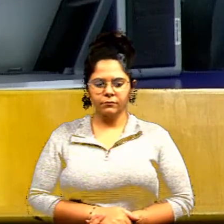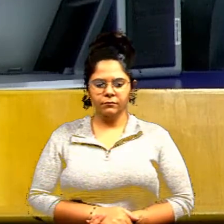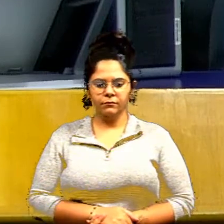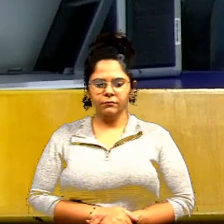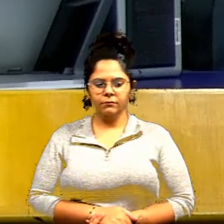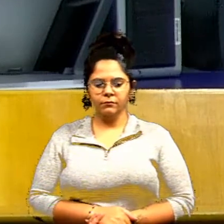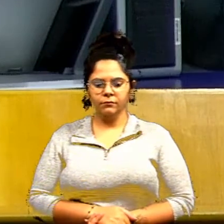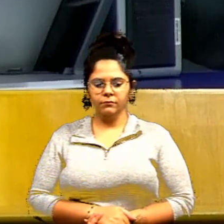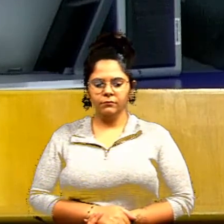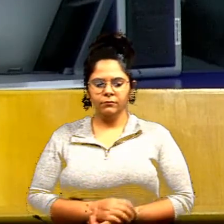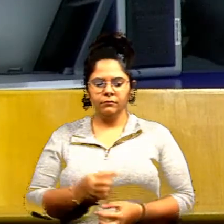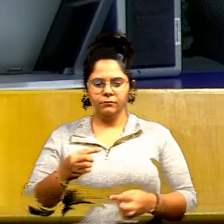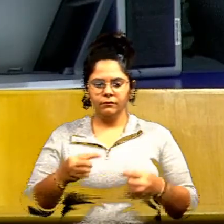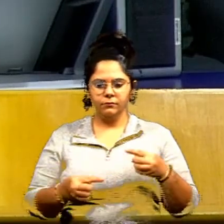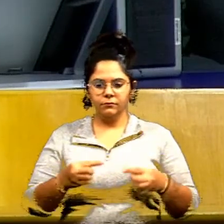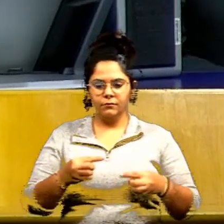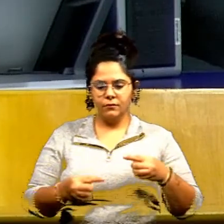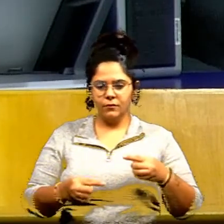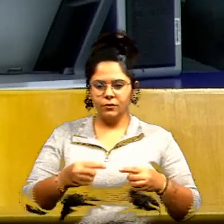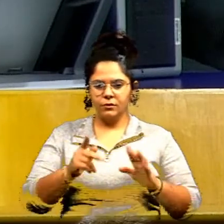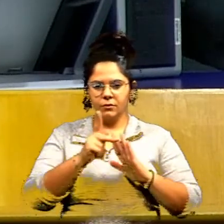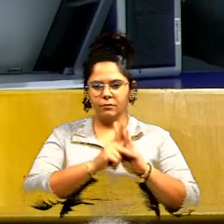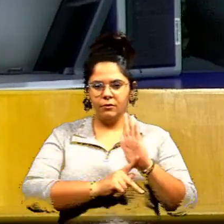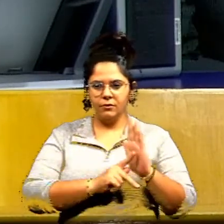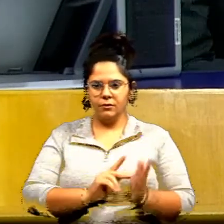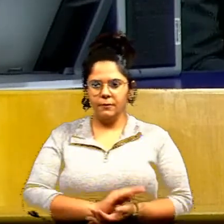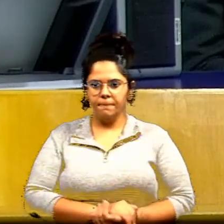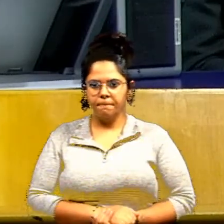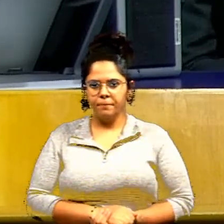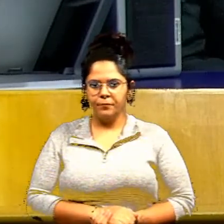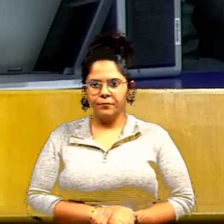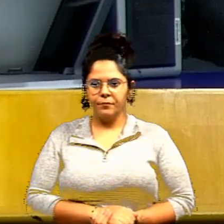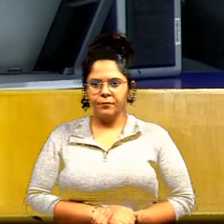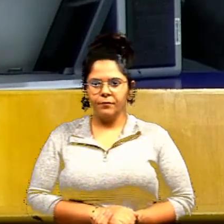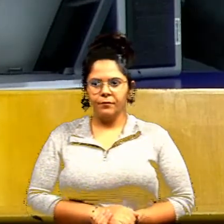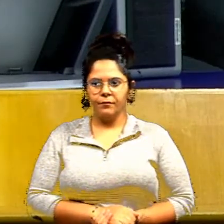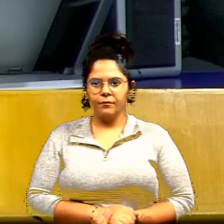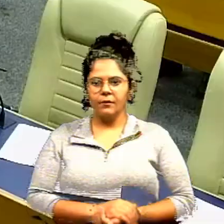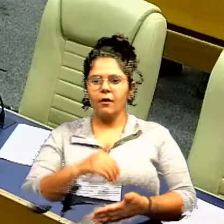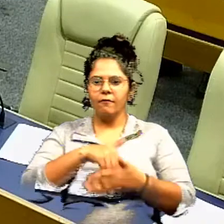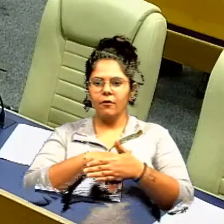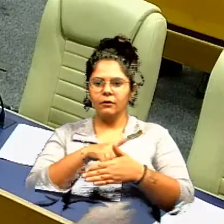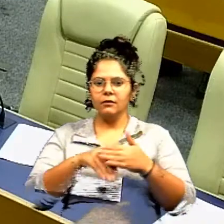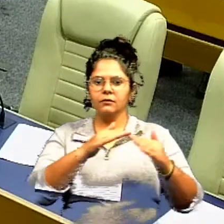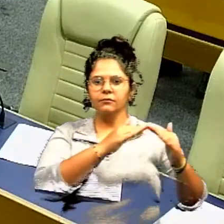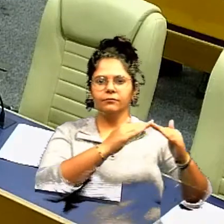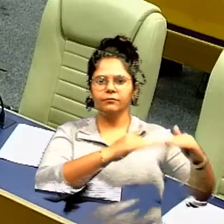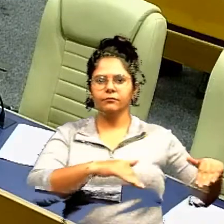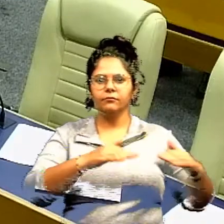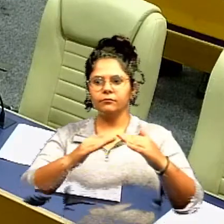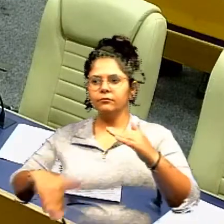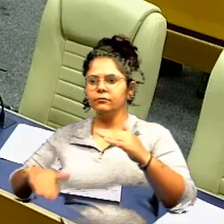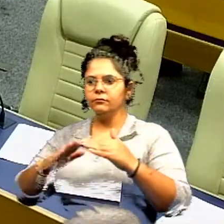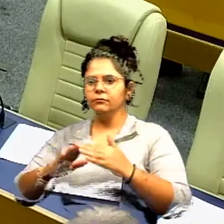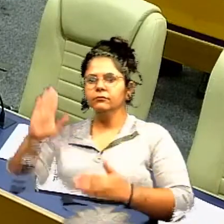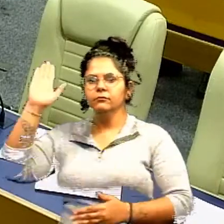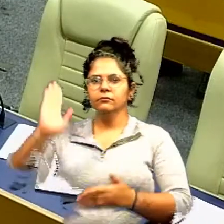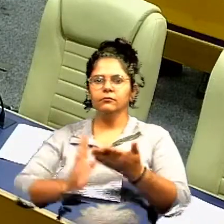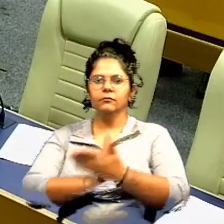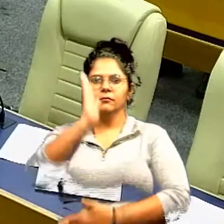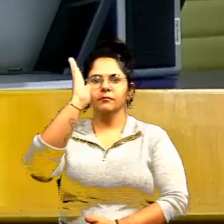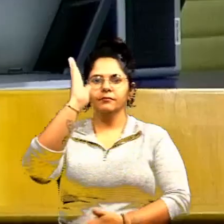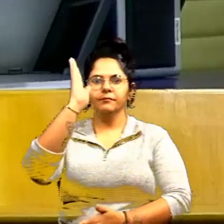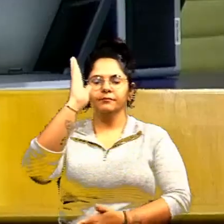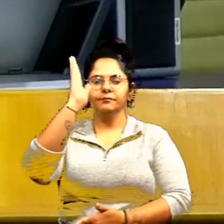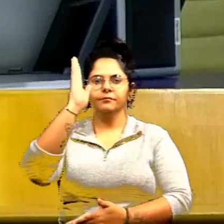em discussão senhores vereadores encerrada a discussão em votação favoráveis permaneçam como estão contra esse